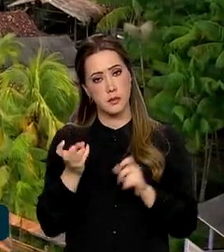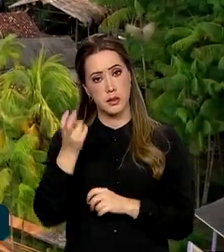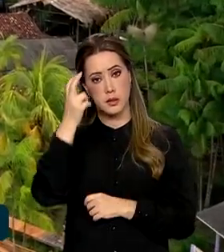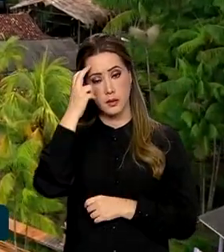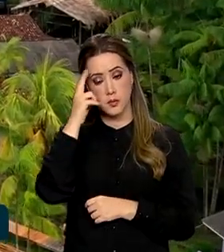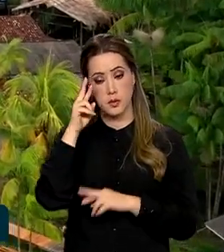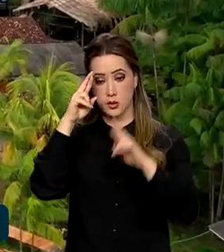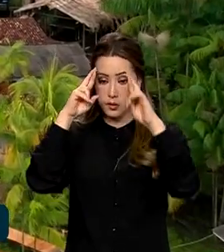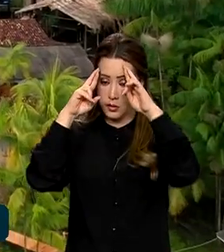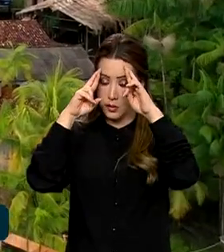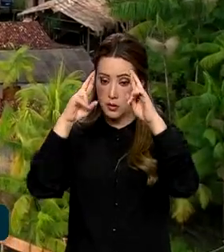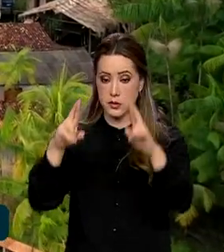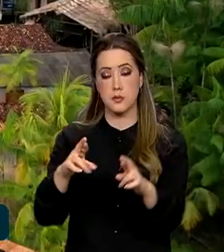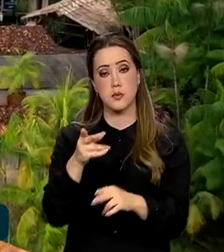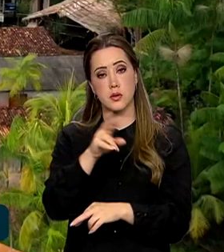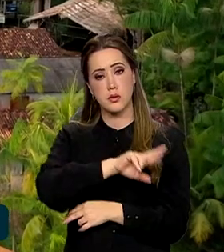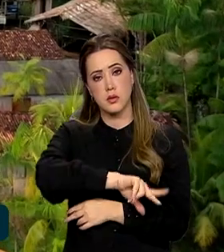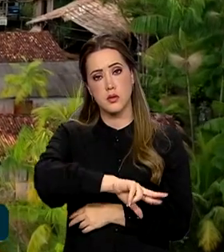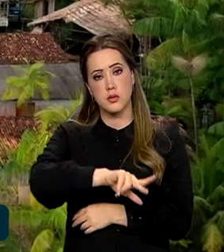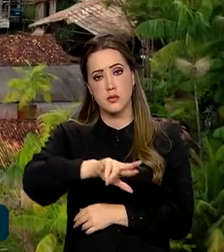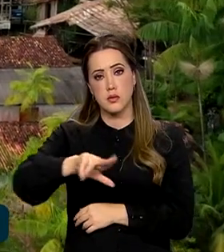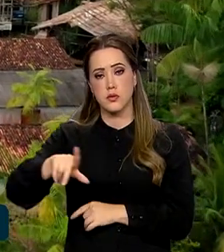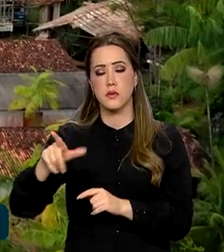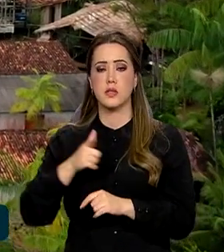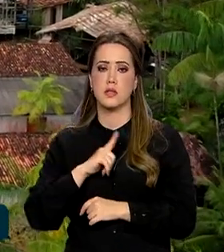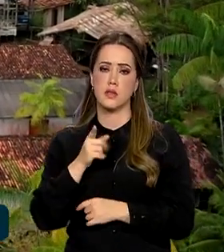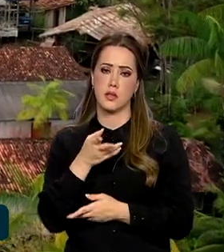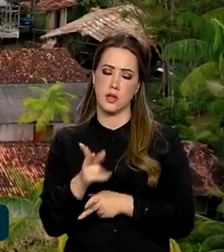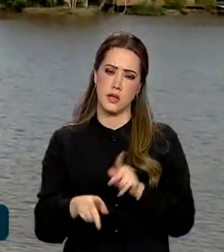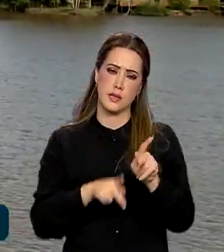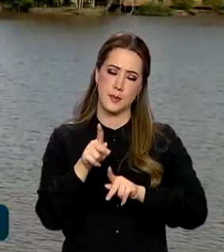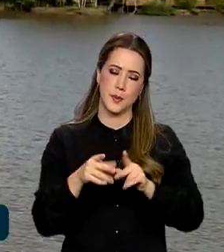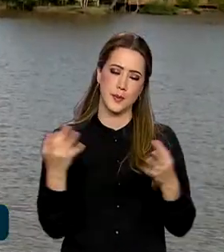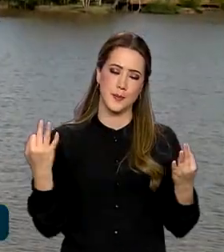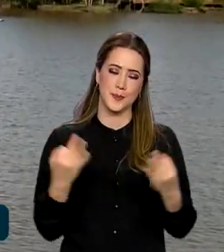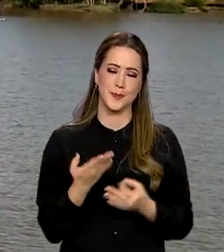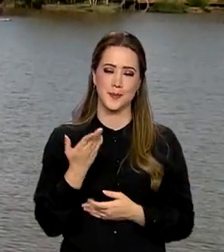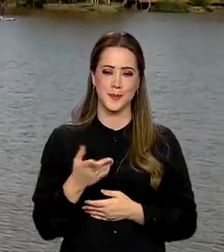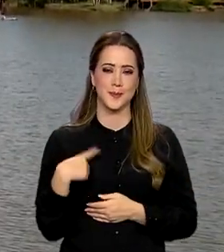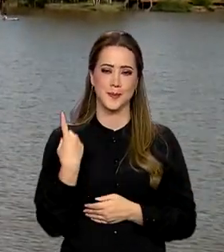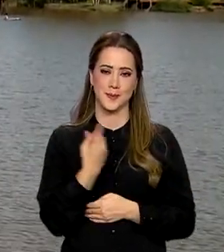respeitando essa diversidade que é esse povo maravilhoso da nossa região.